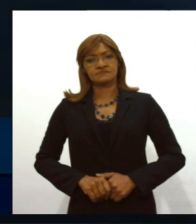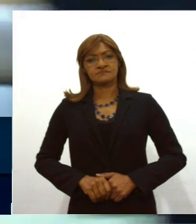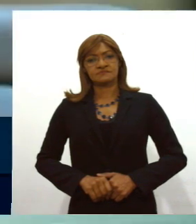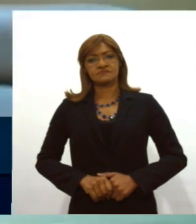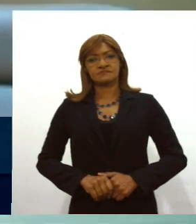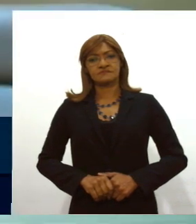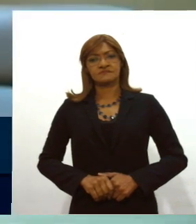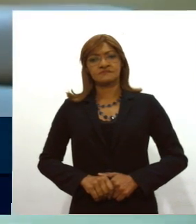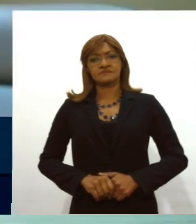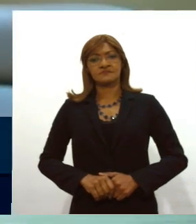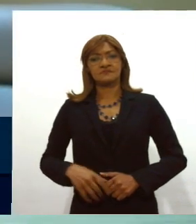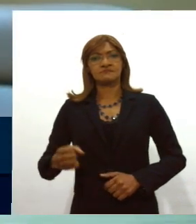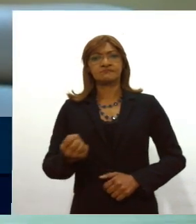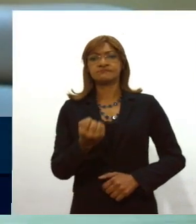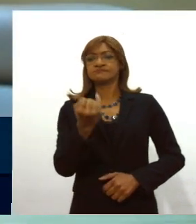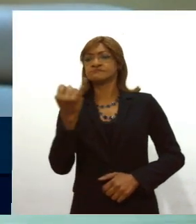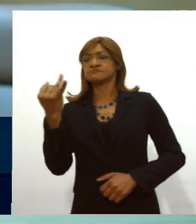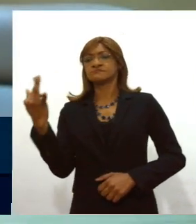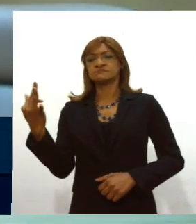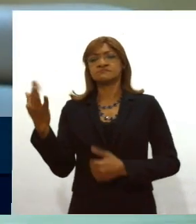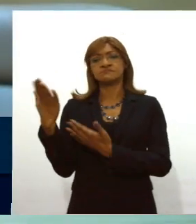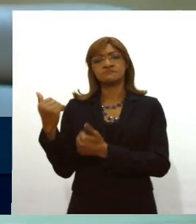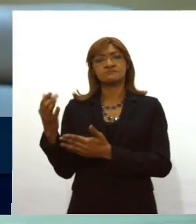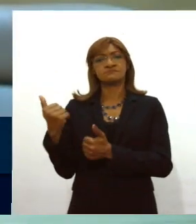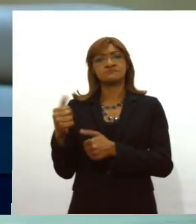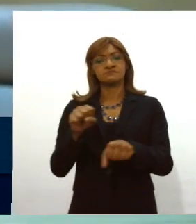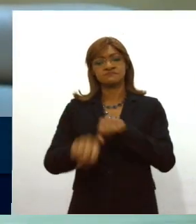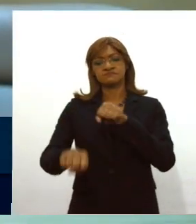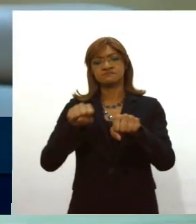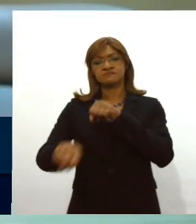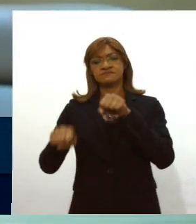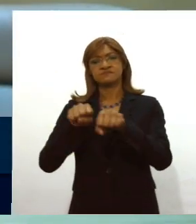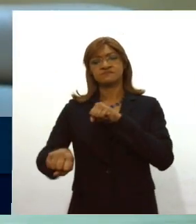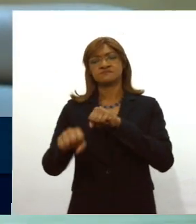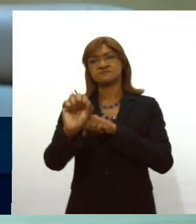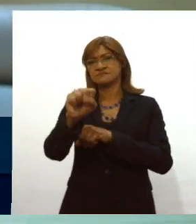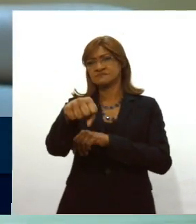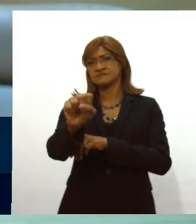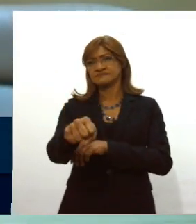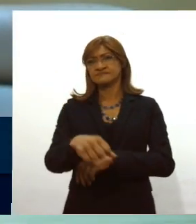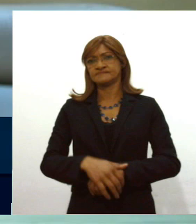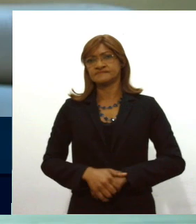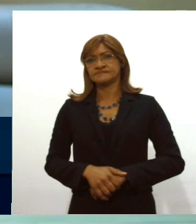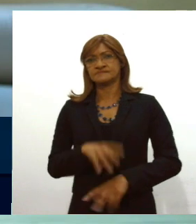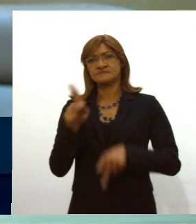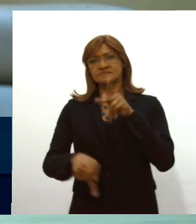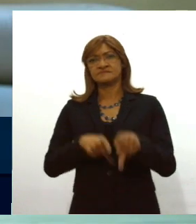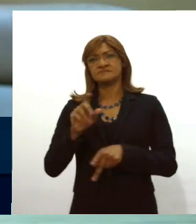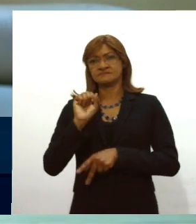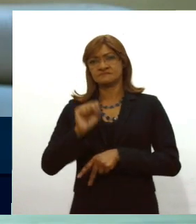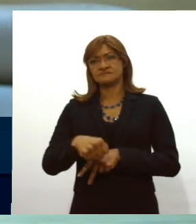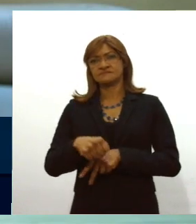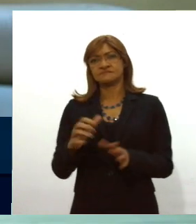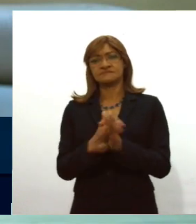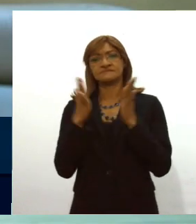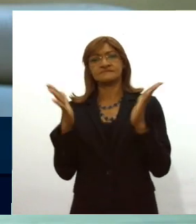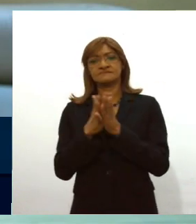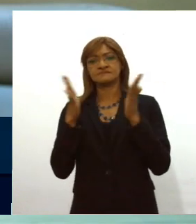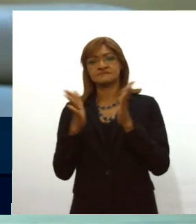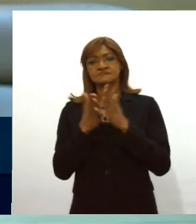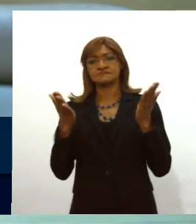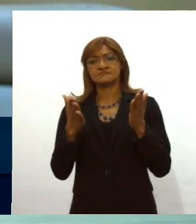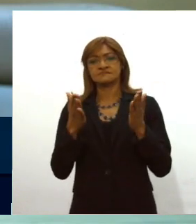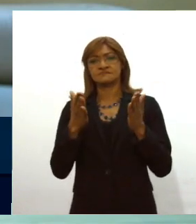Milhares de jovens estão sendo mortos, sim, é na população pobre, sim, muitos